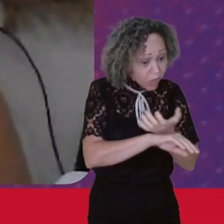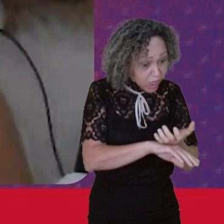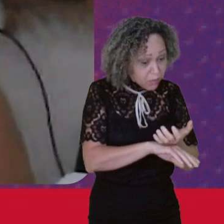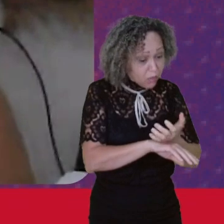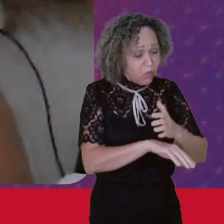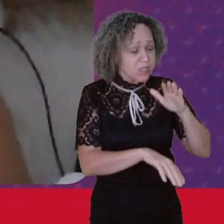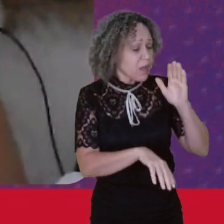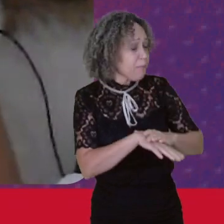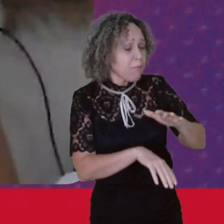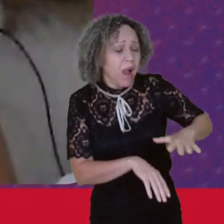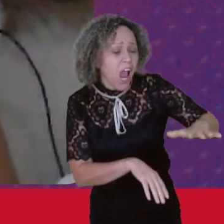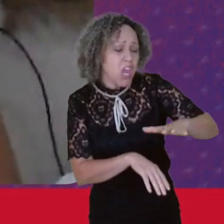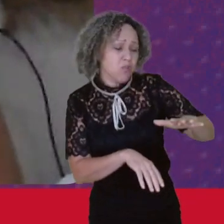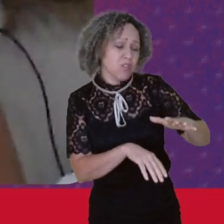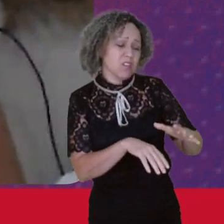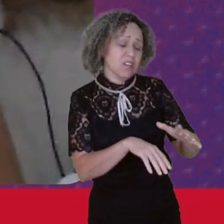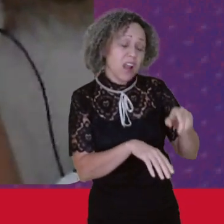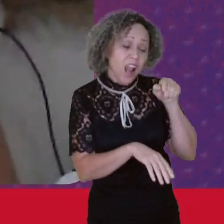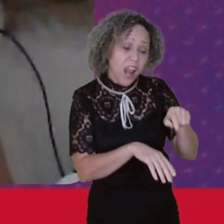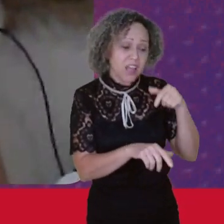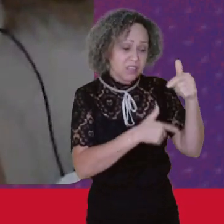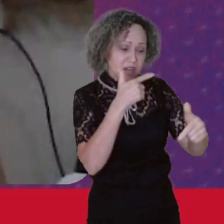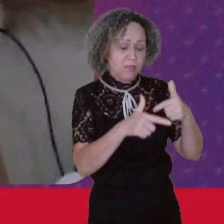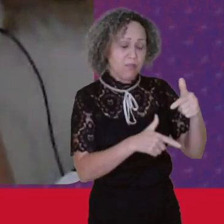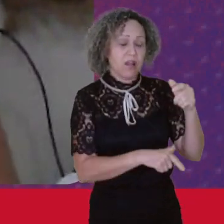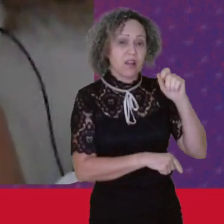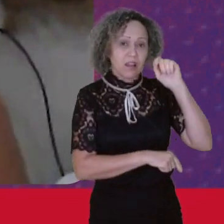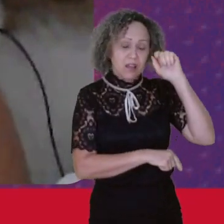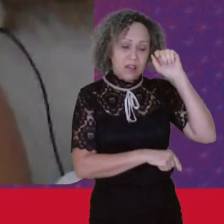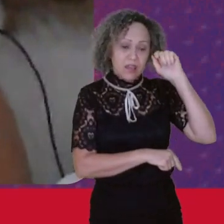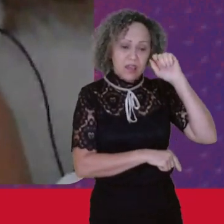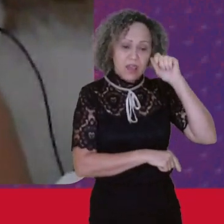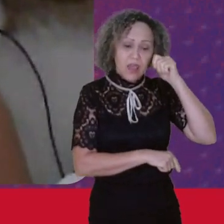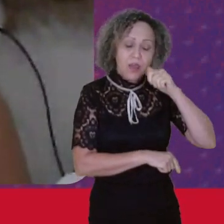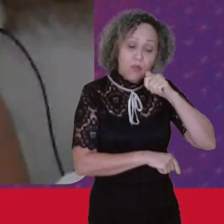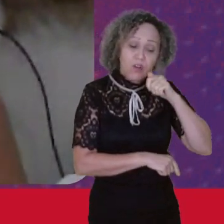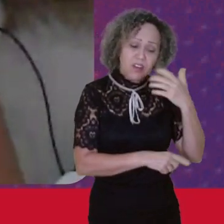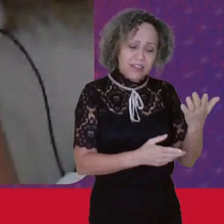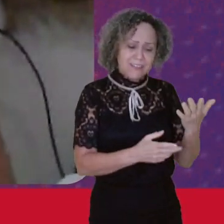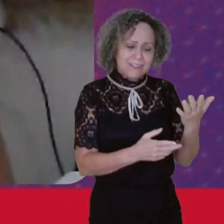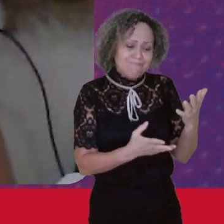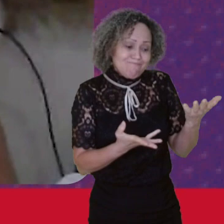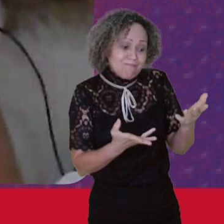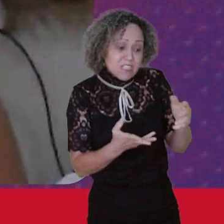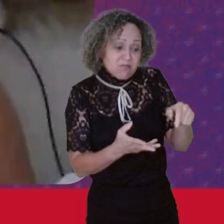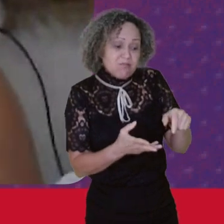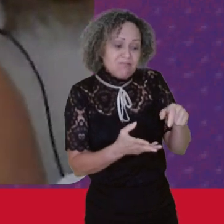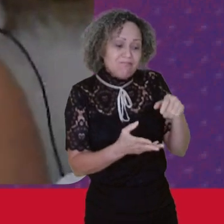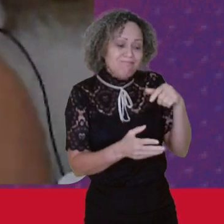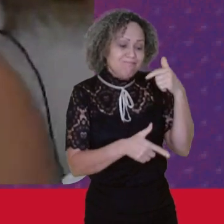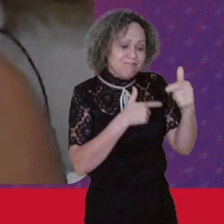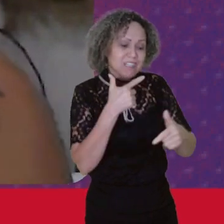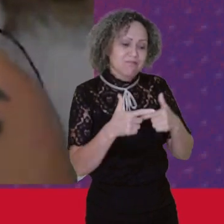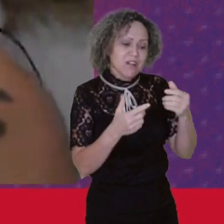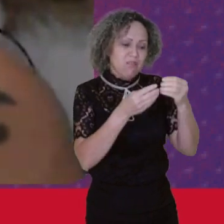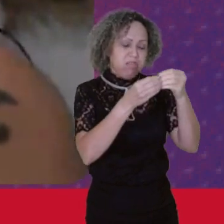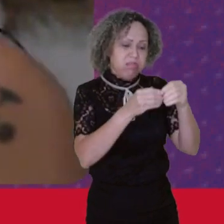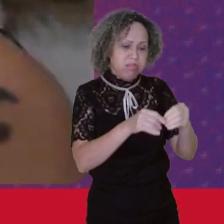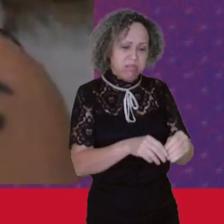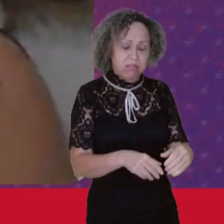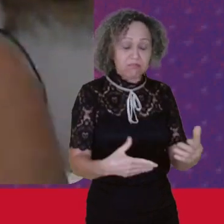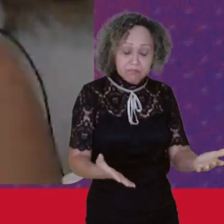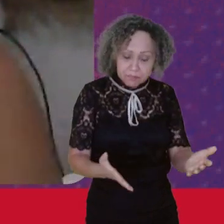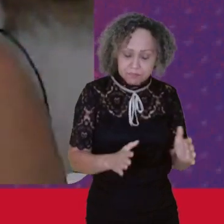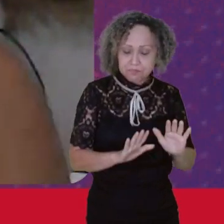mulheres No processo Produtivo Há um processo De precarização Das condições De trabalho Delas Assim Em relação A